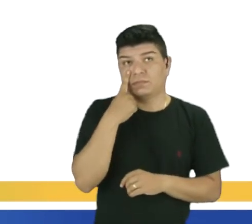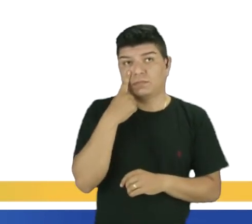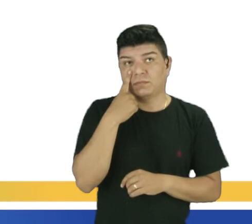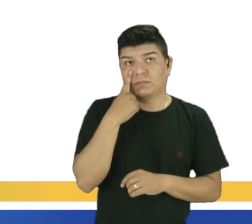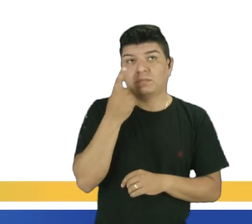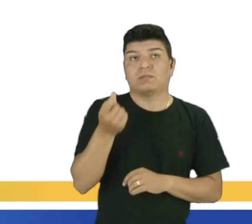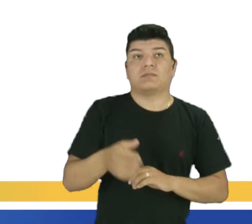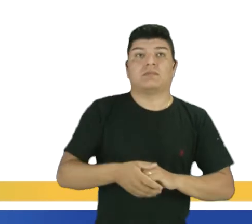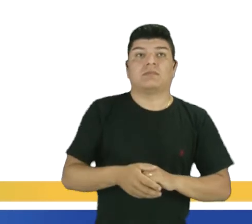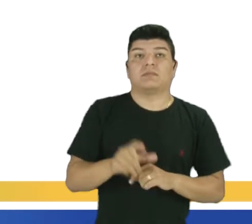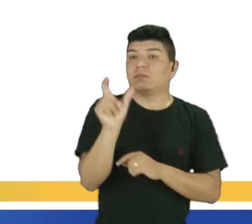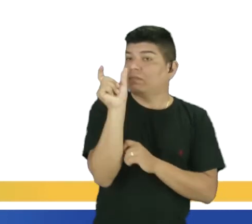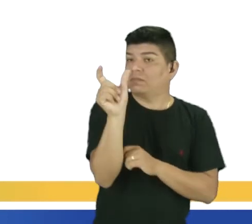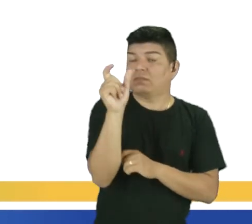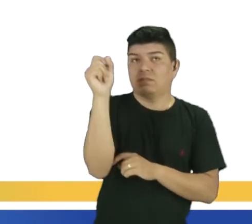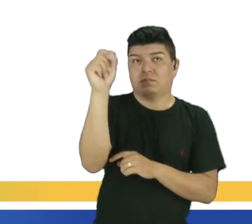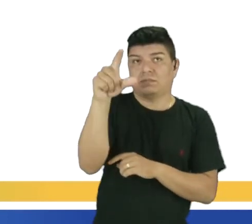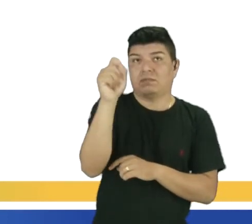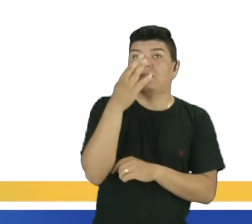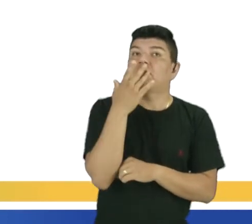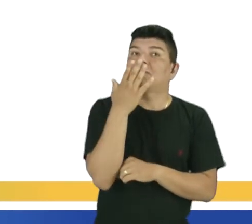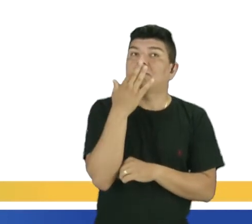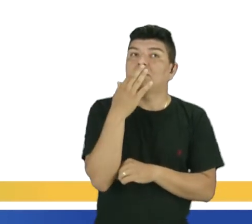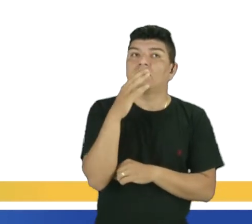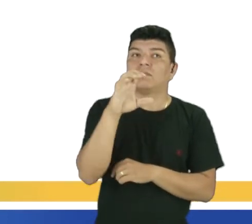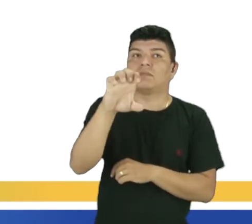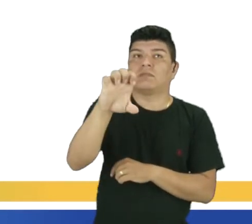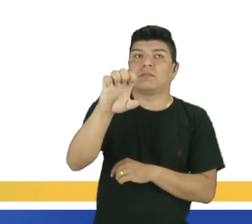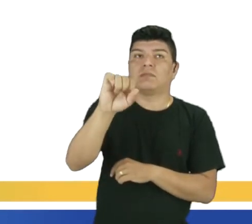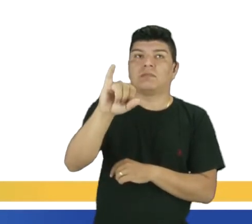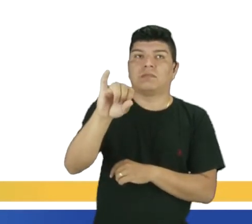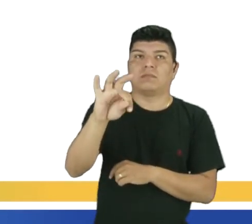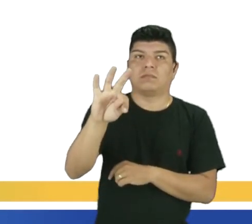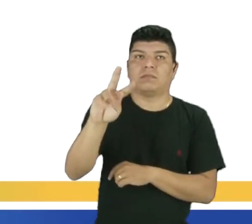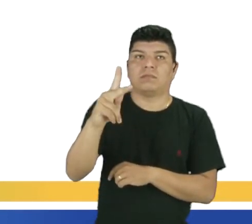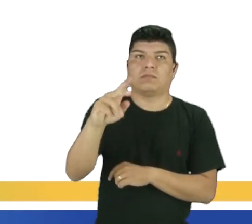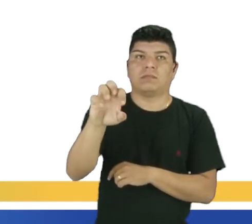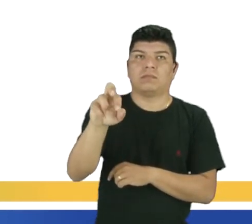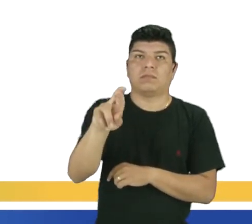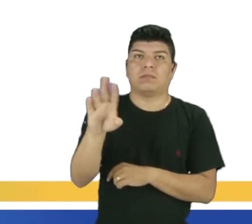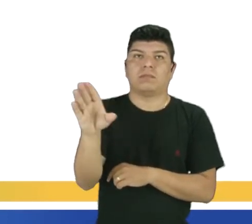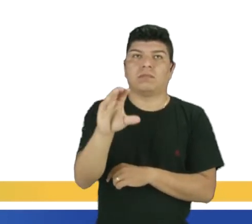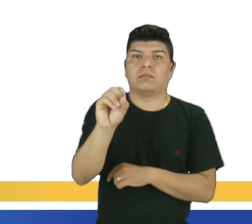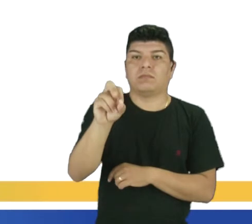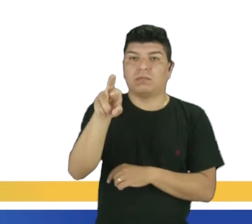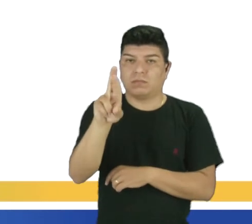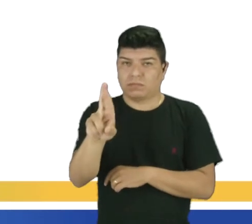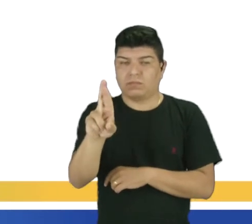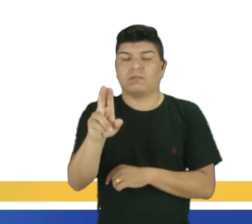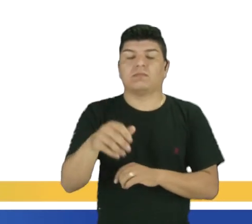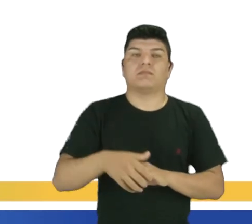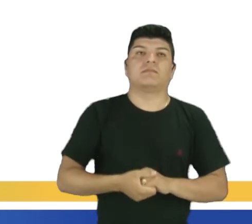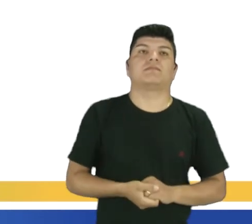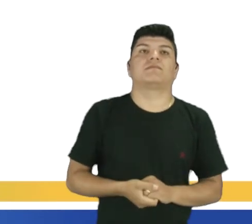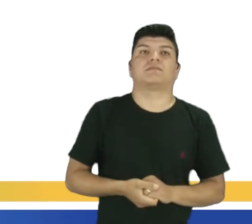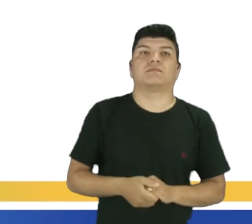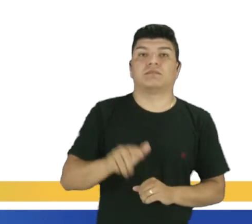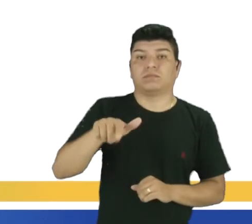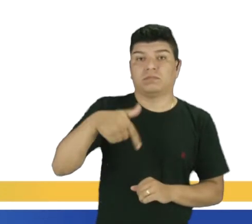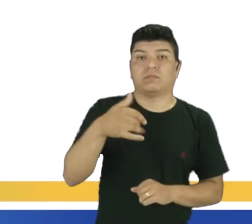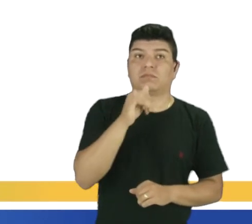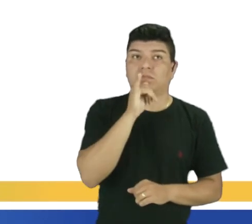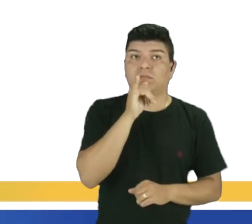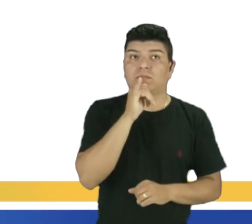ou, or, ou. Fazendo, então, uma escolha de possibilidades dentro, então, da frase. A